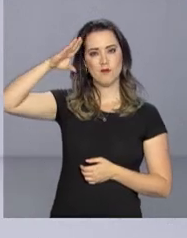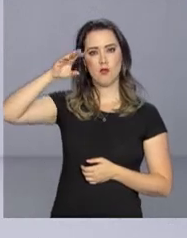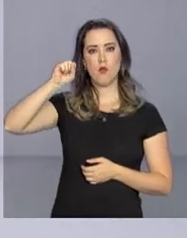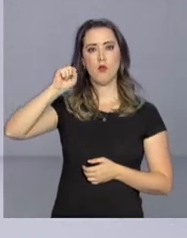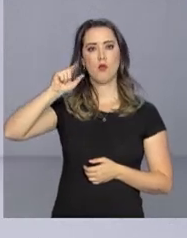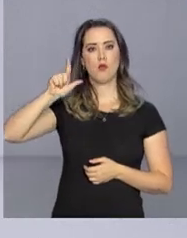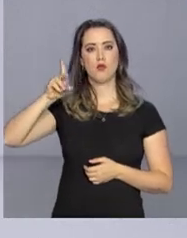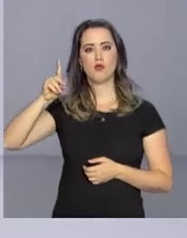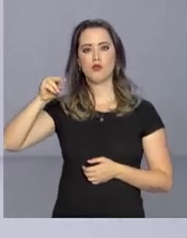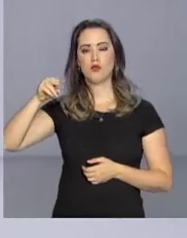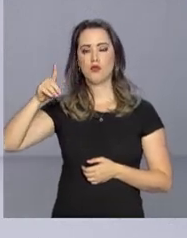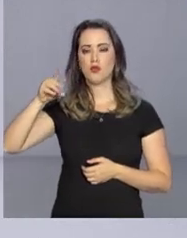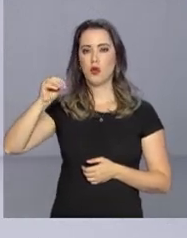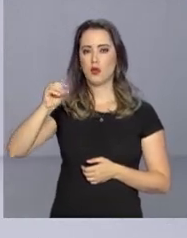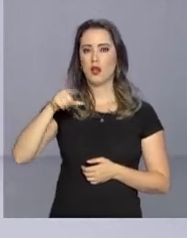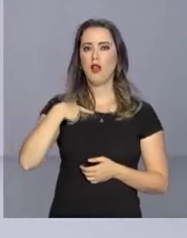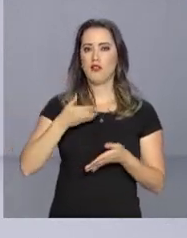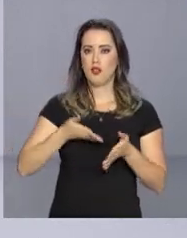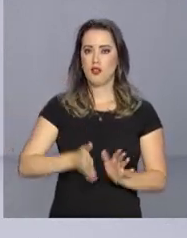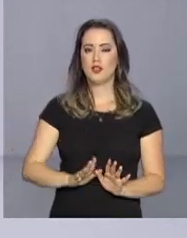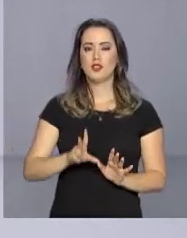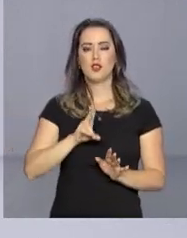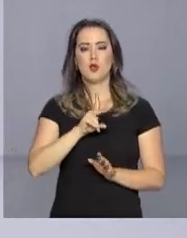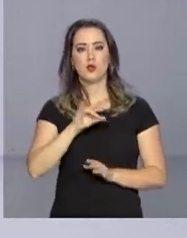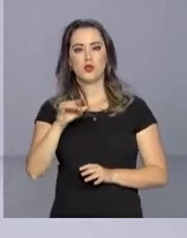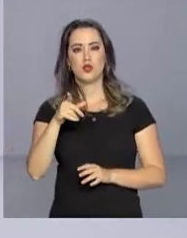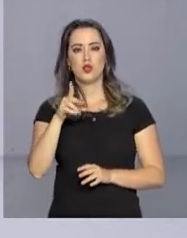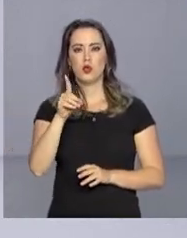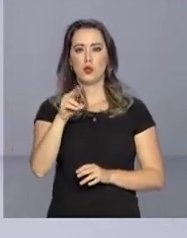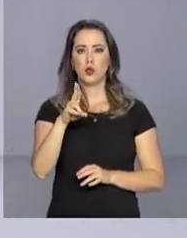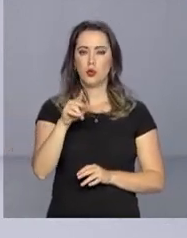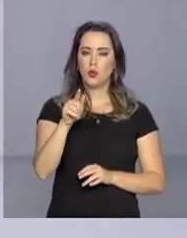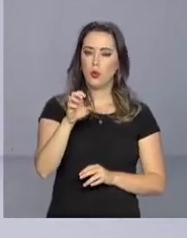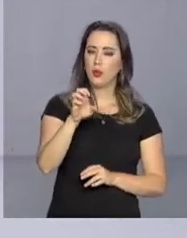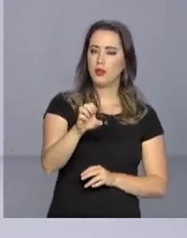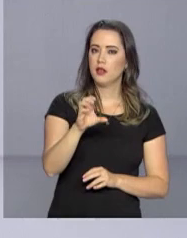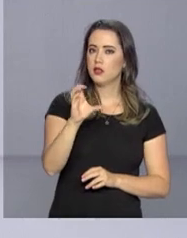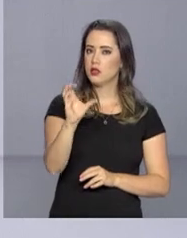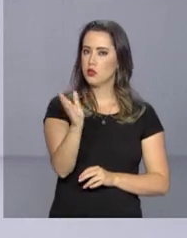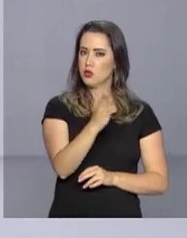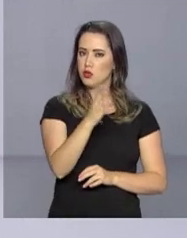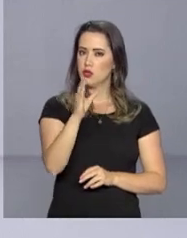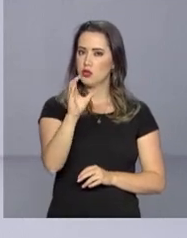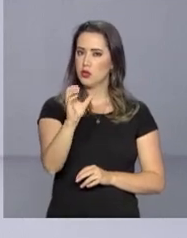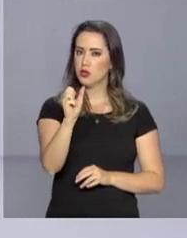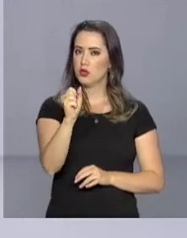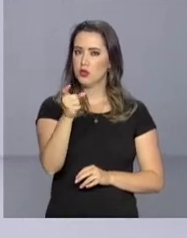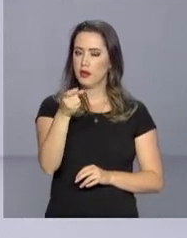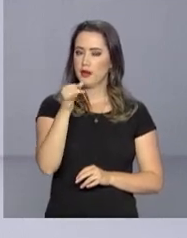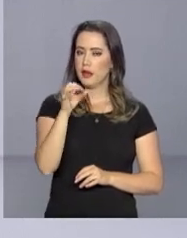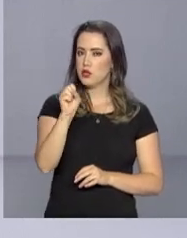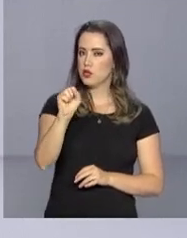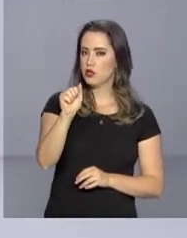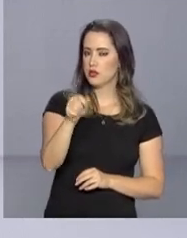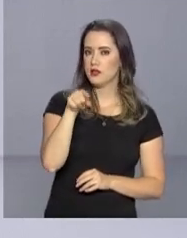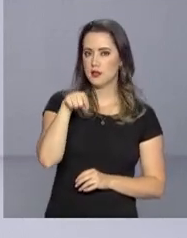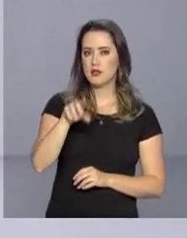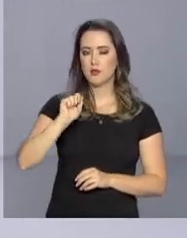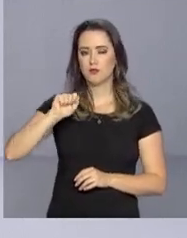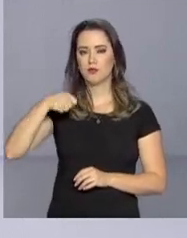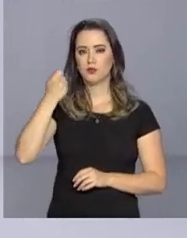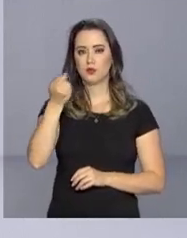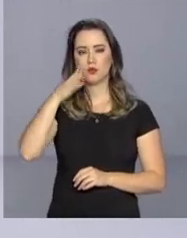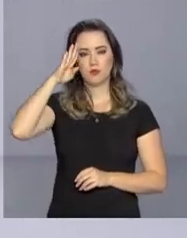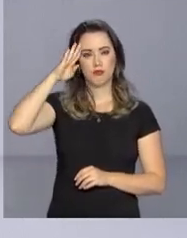homenagem ao nascimento de Duque de Caxias, o soldado símbolo da pátria. E para lembrar o dia, uma cerimônia realizada em